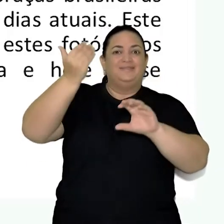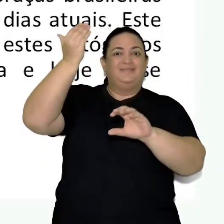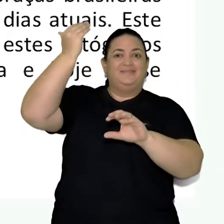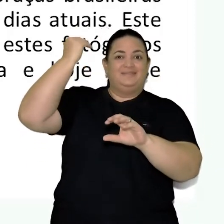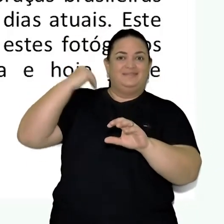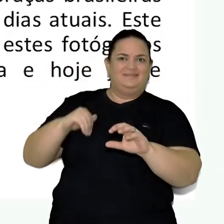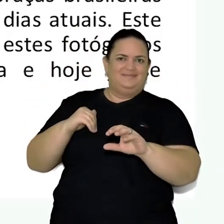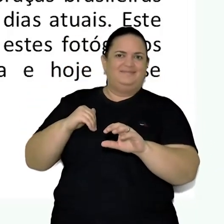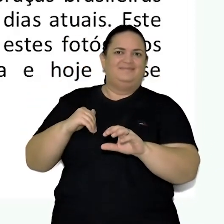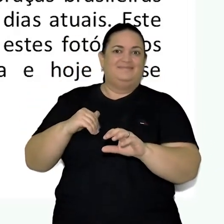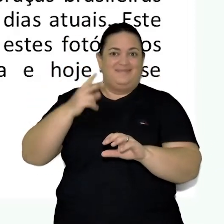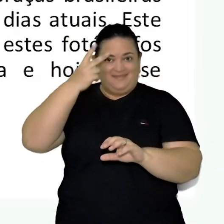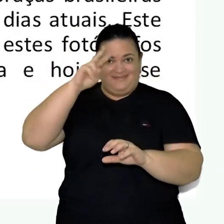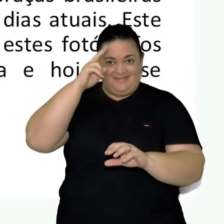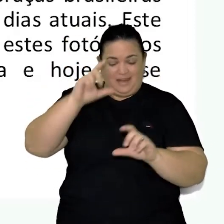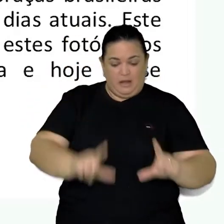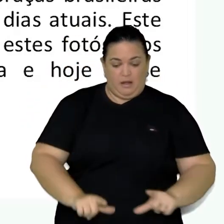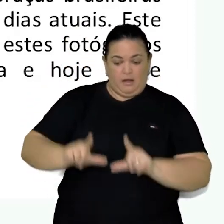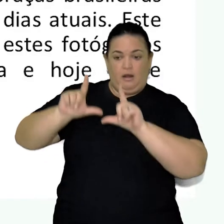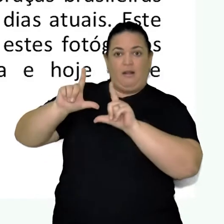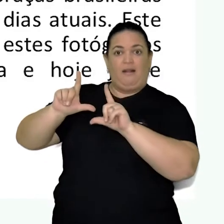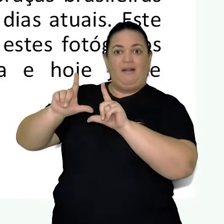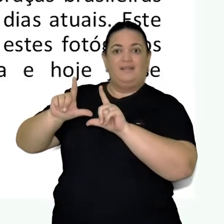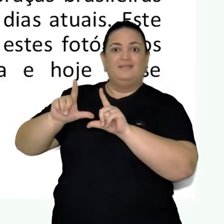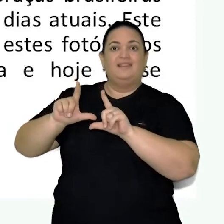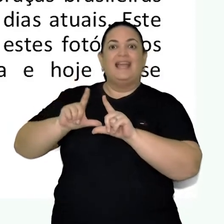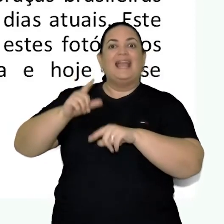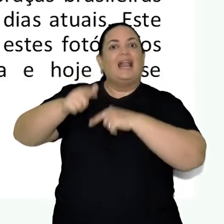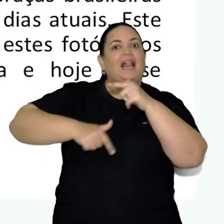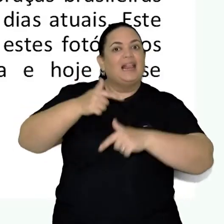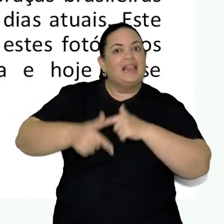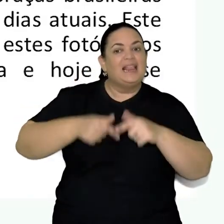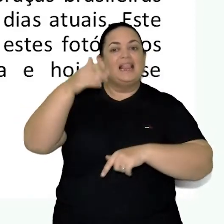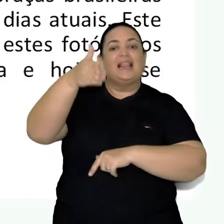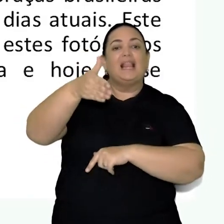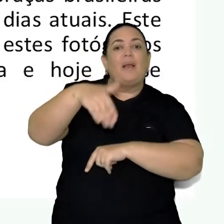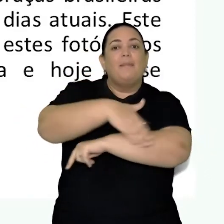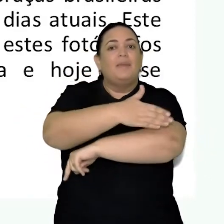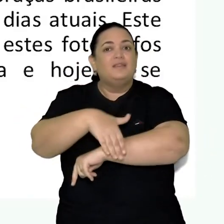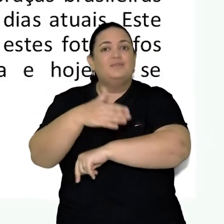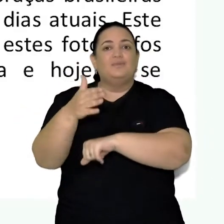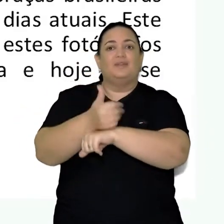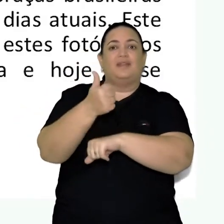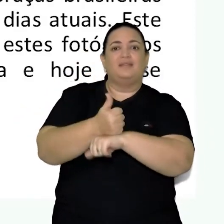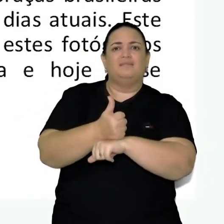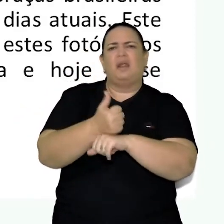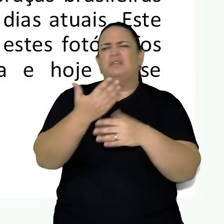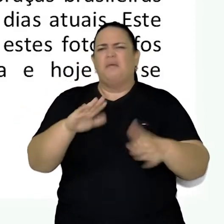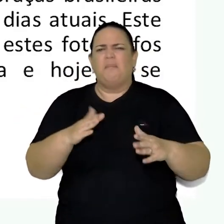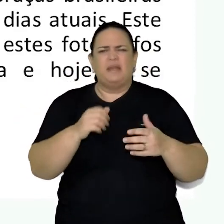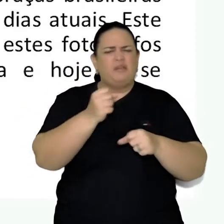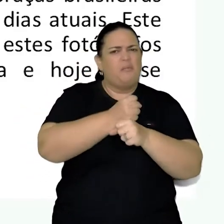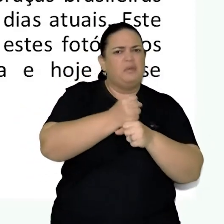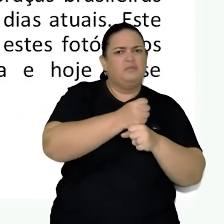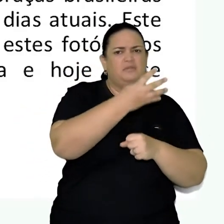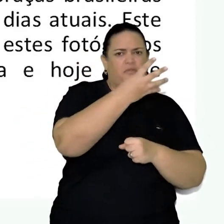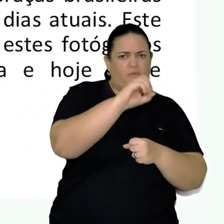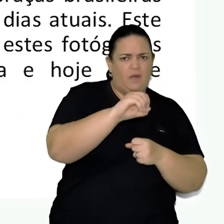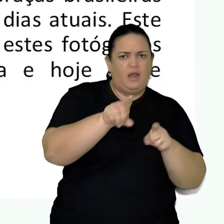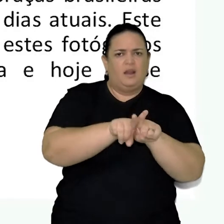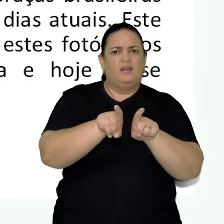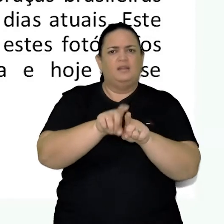Lambi-Lambis, que ocupavam as praças brasileiras nas décadas de 40, 50 e 60,